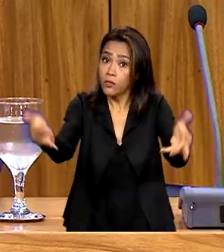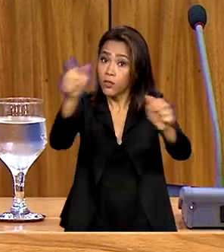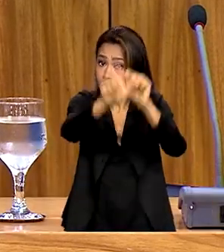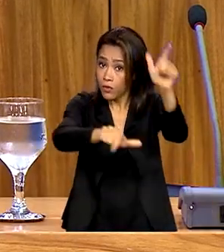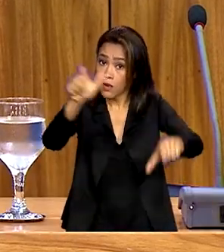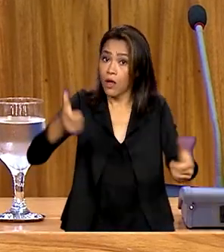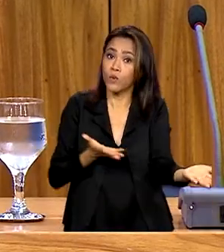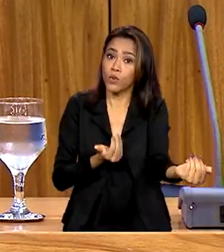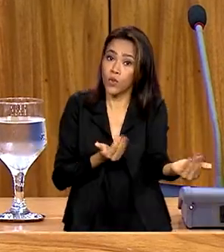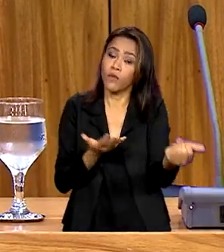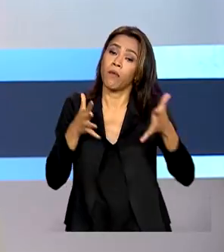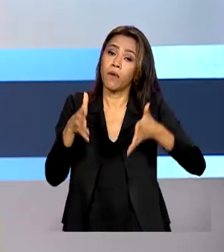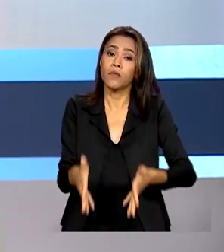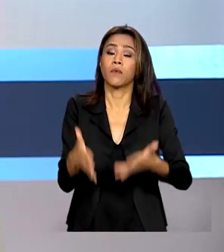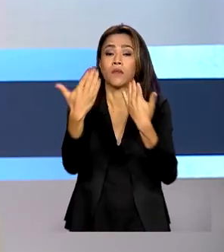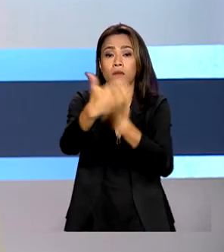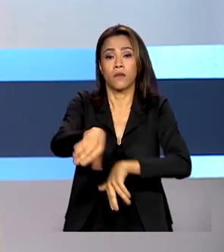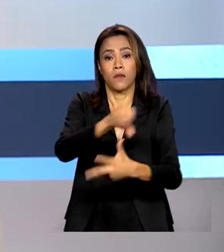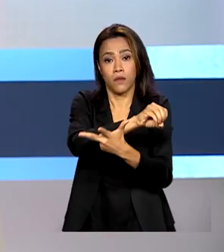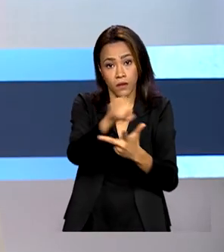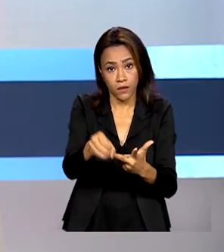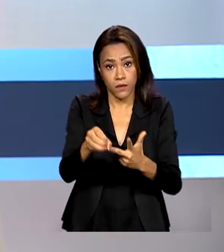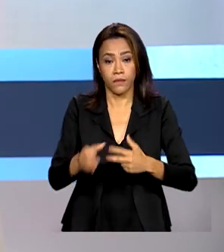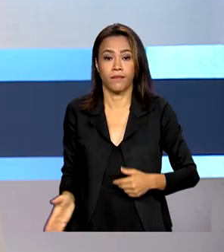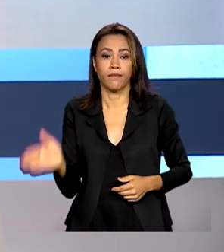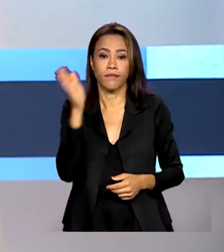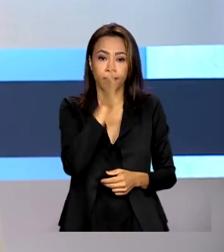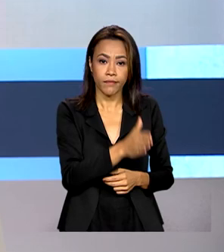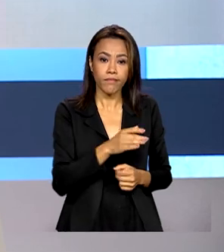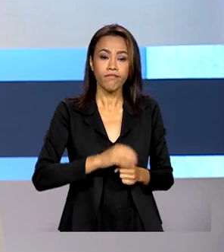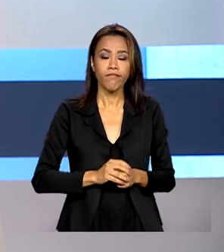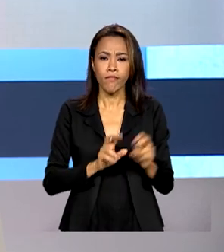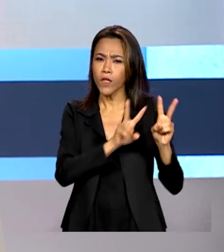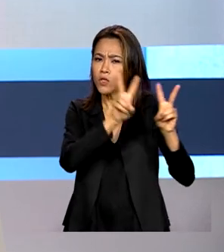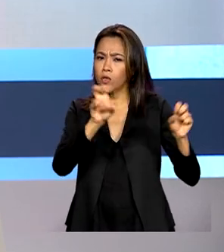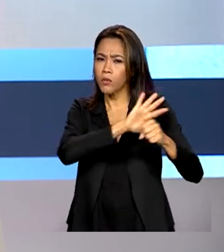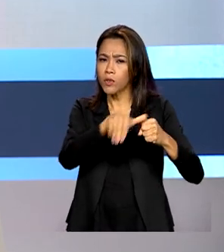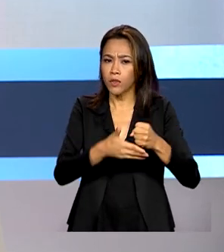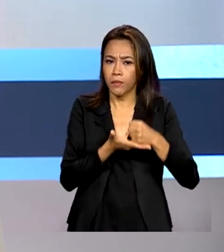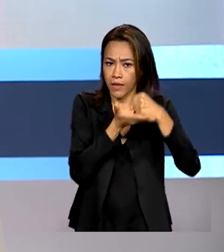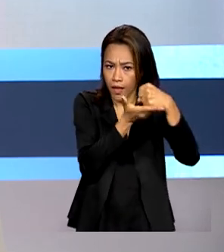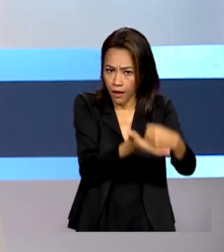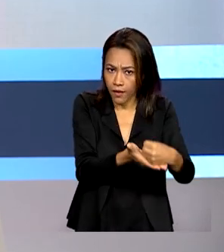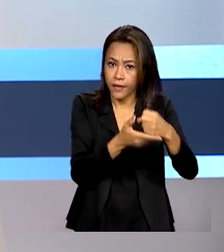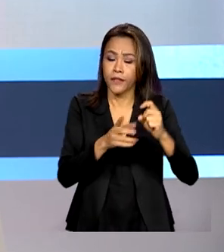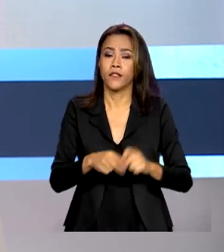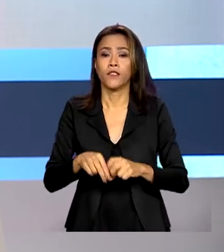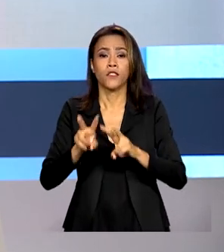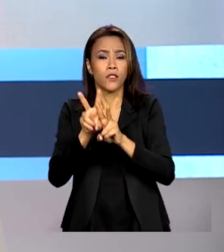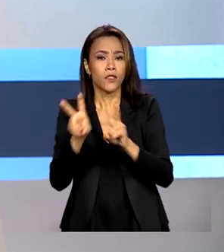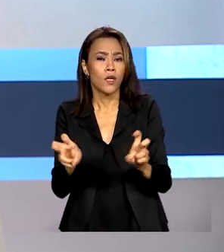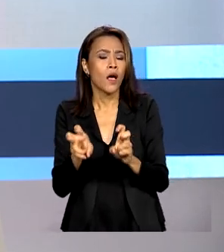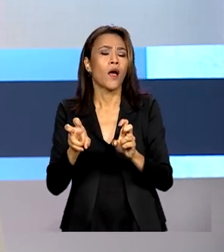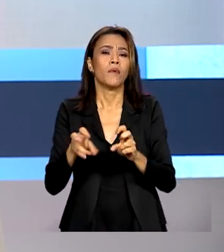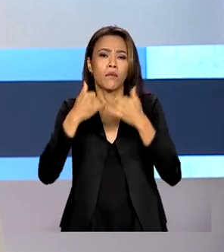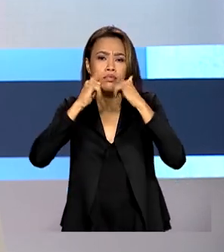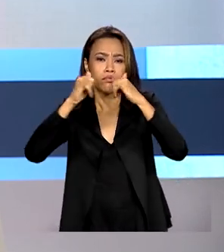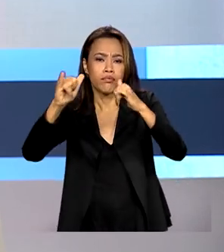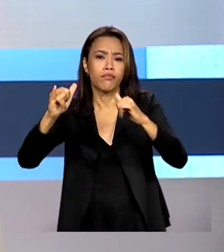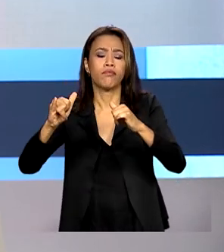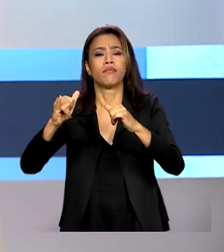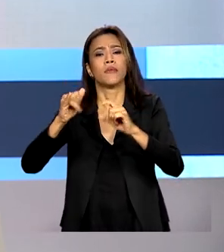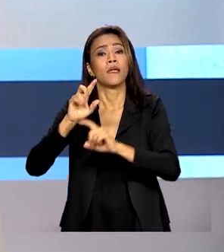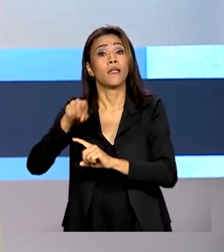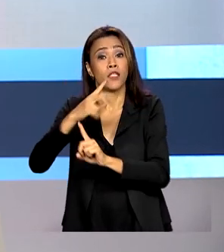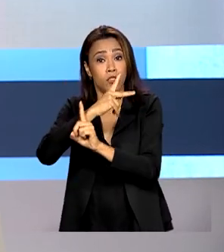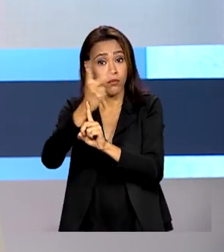jovens a participarem do Enem. A sustentabilidade e a energia renovável agora fazem parte das